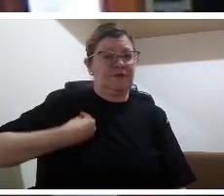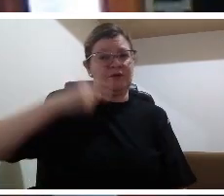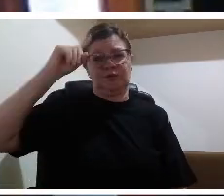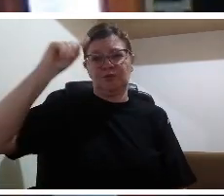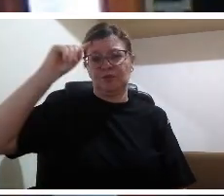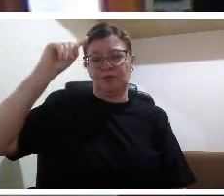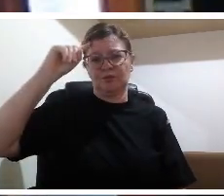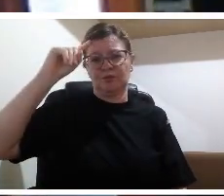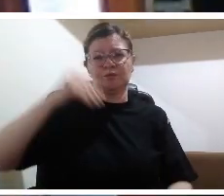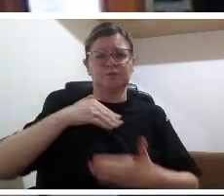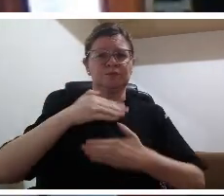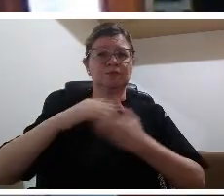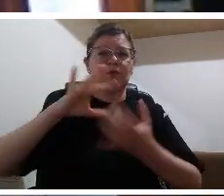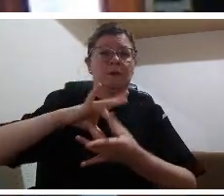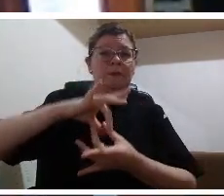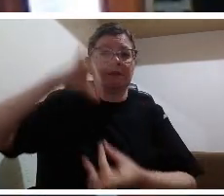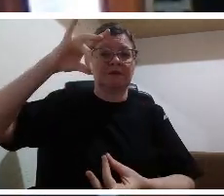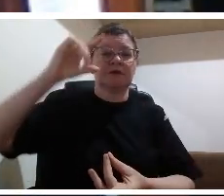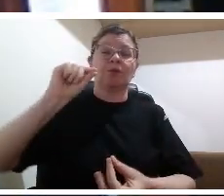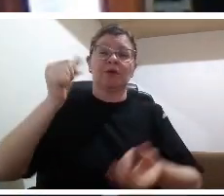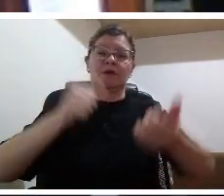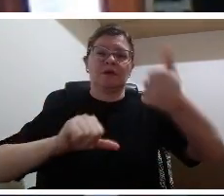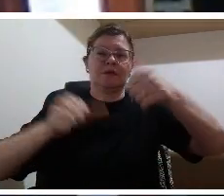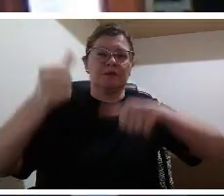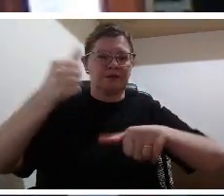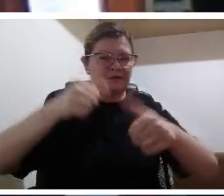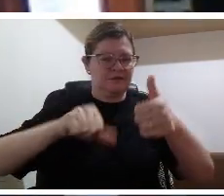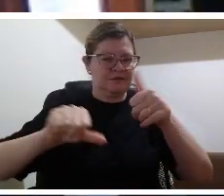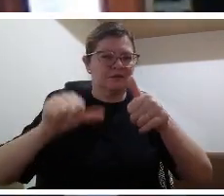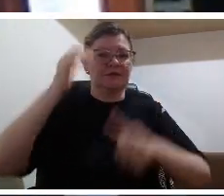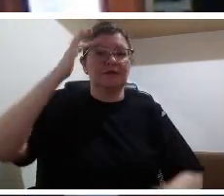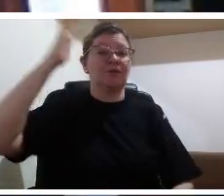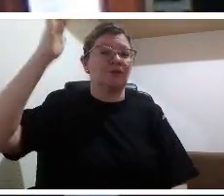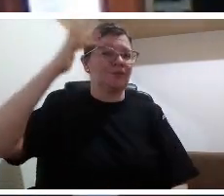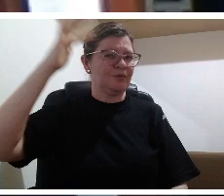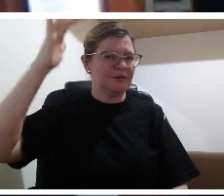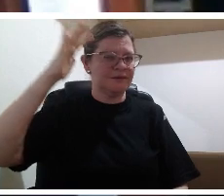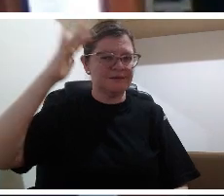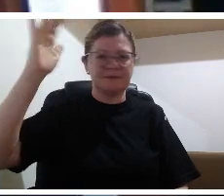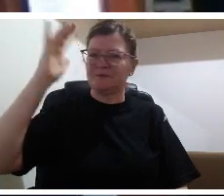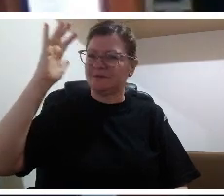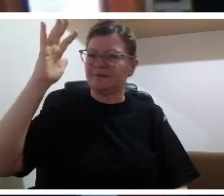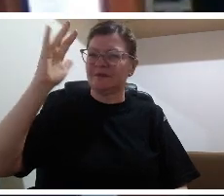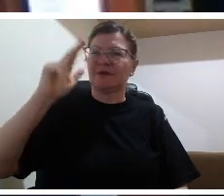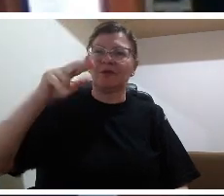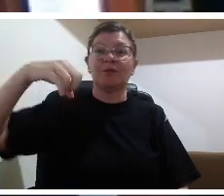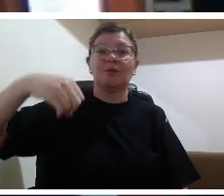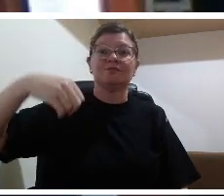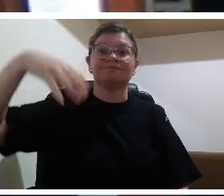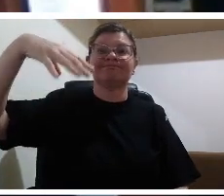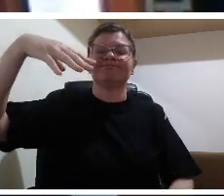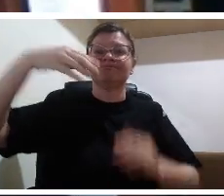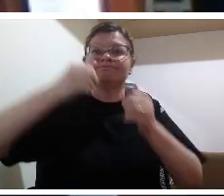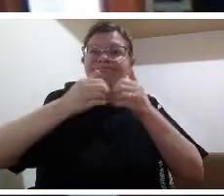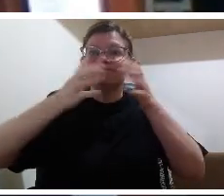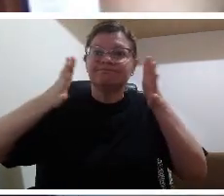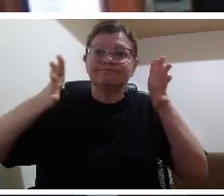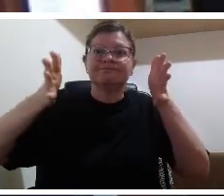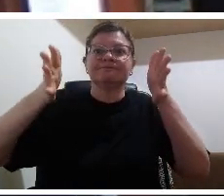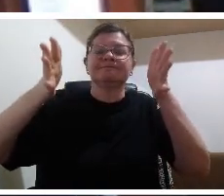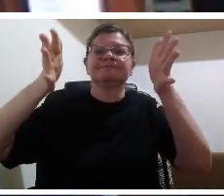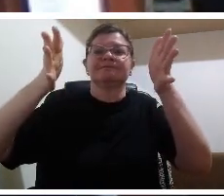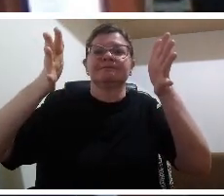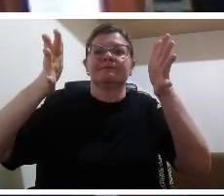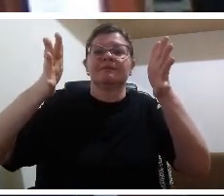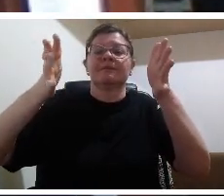maior para chegar no concreto pensado que é feito pela teoria eu